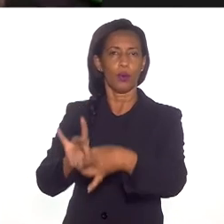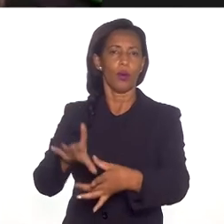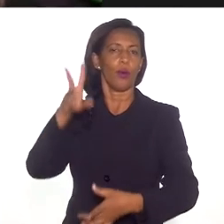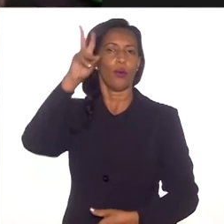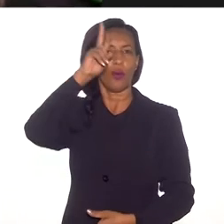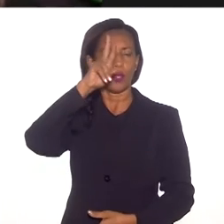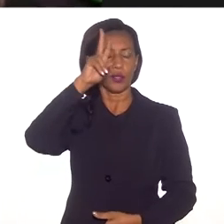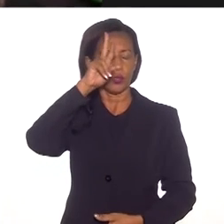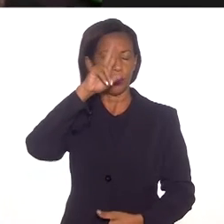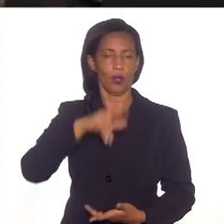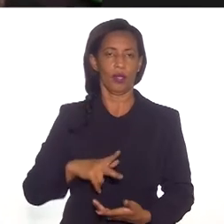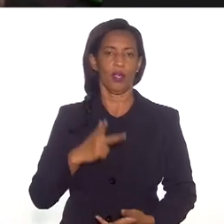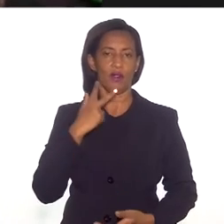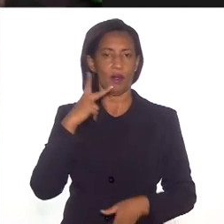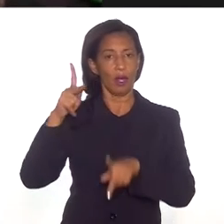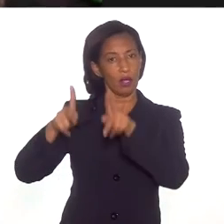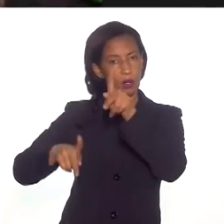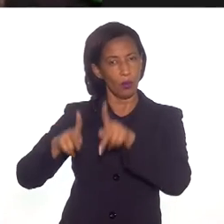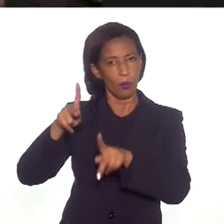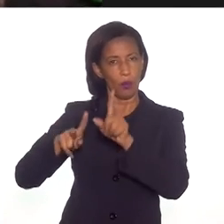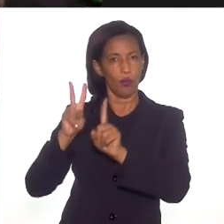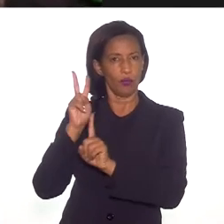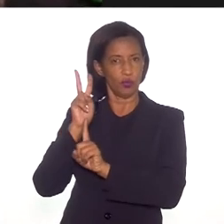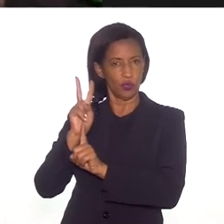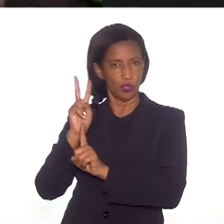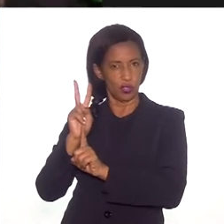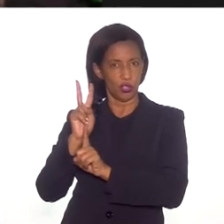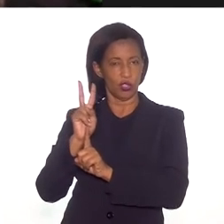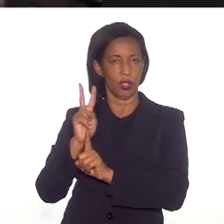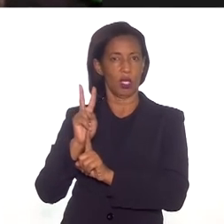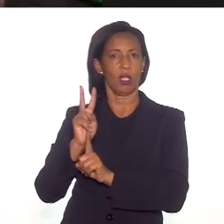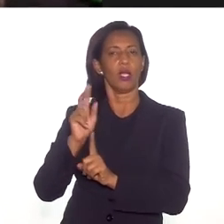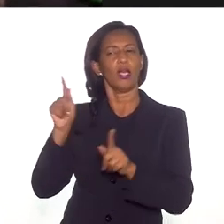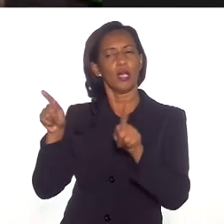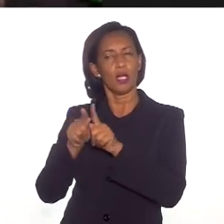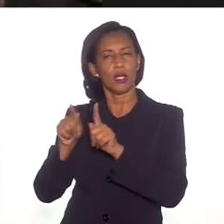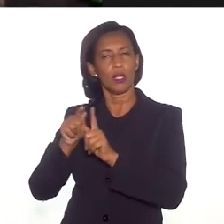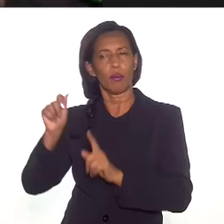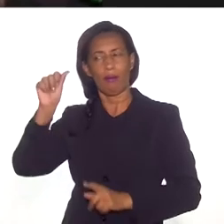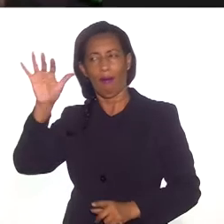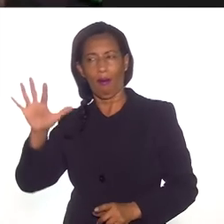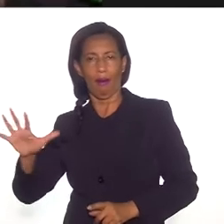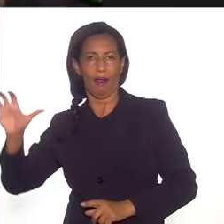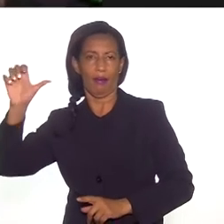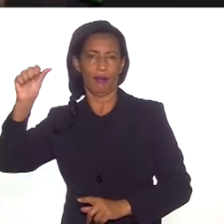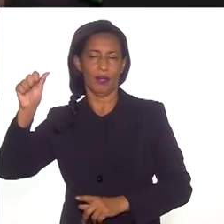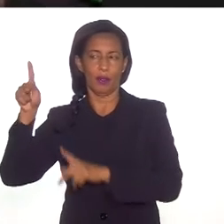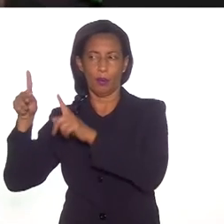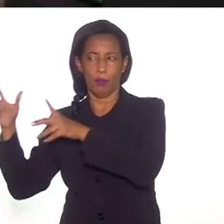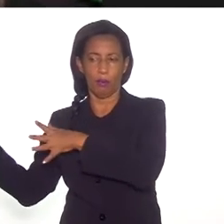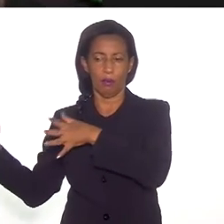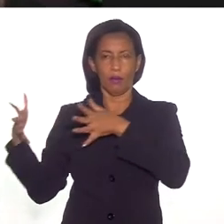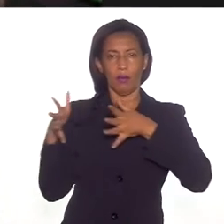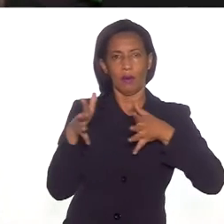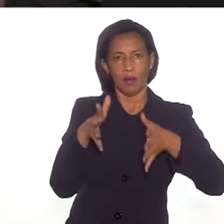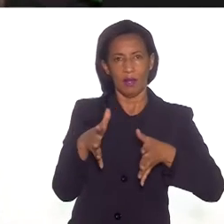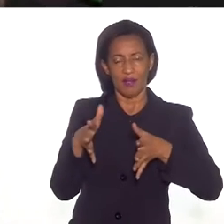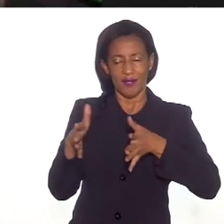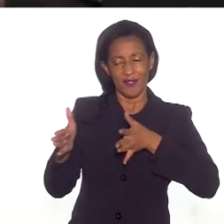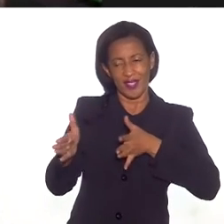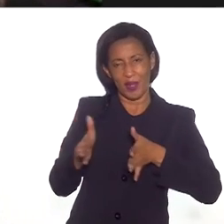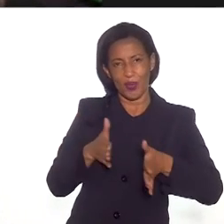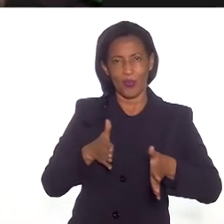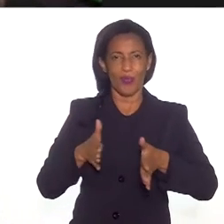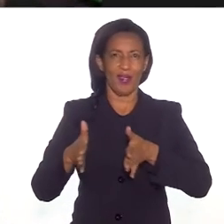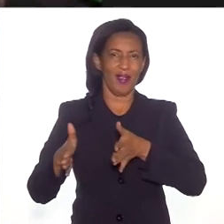história e dizer que os povos indígenas e os povos africanos que para cá vieram fizeram um